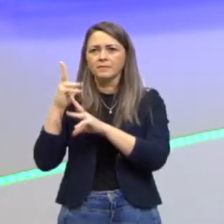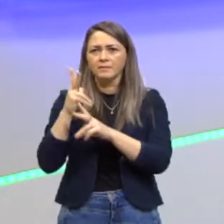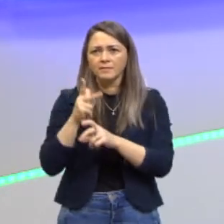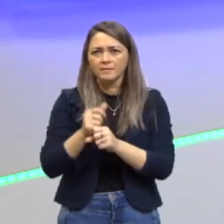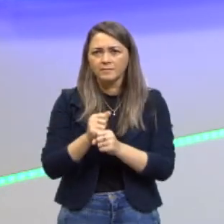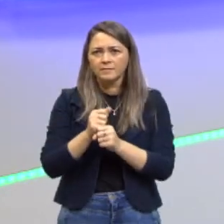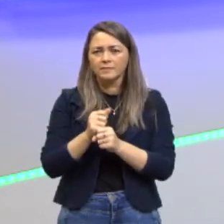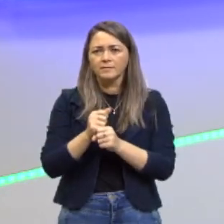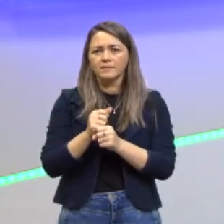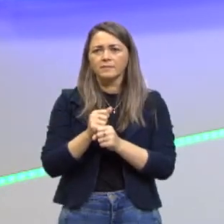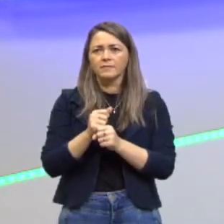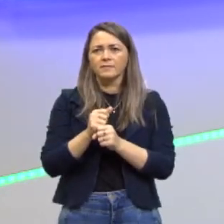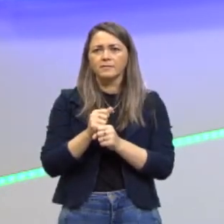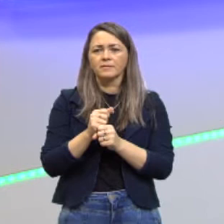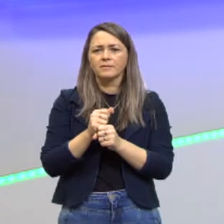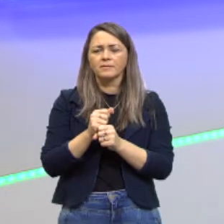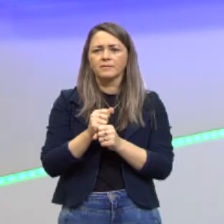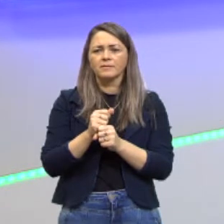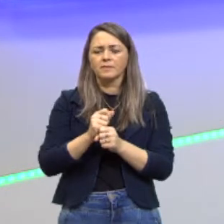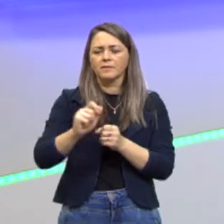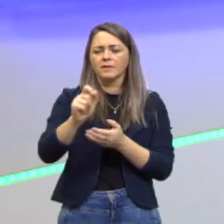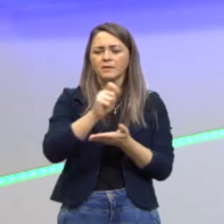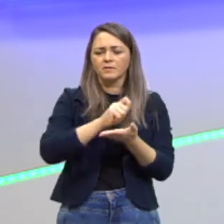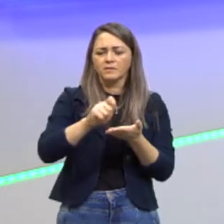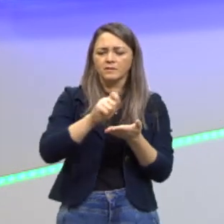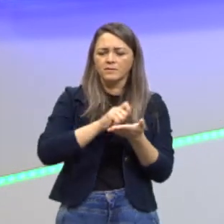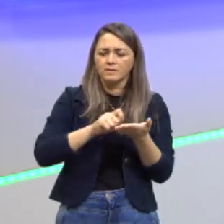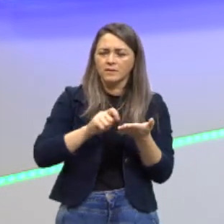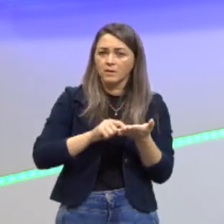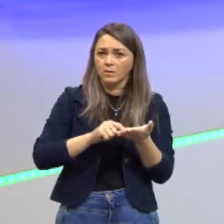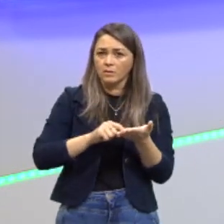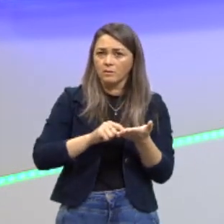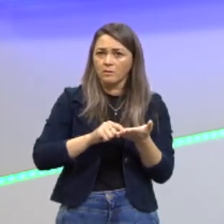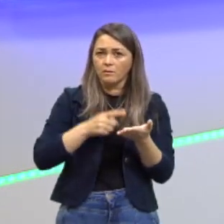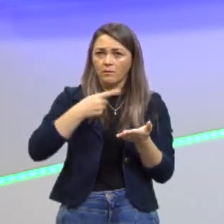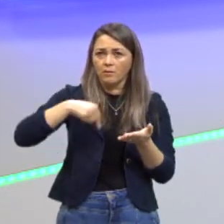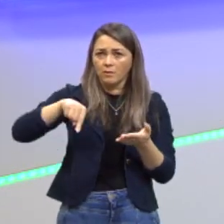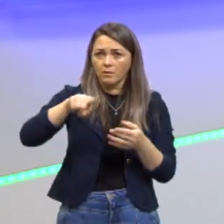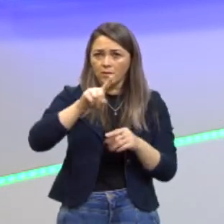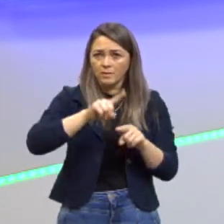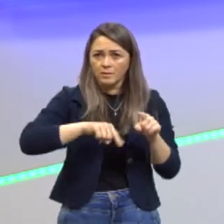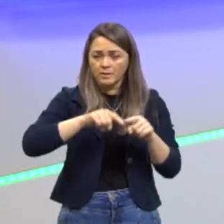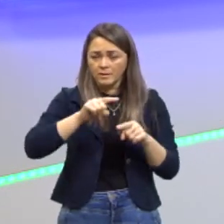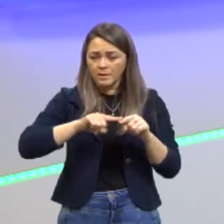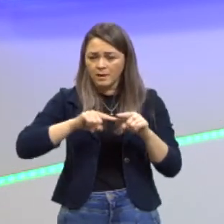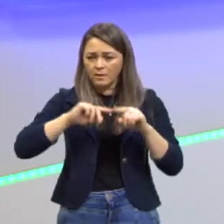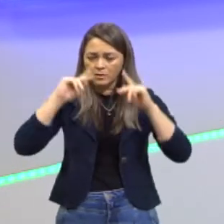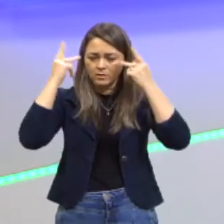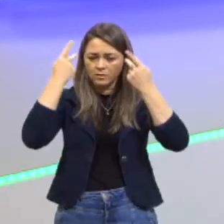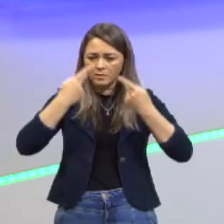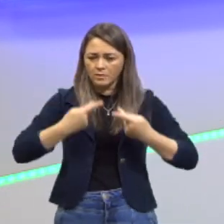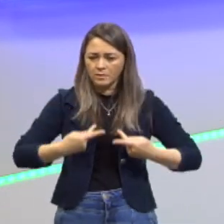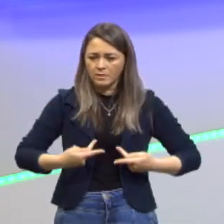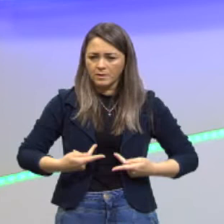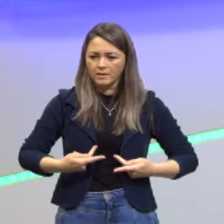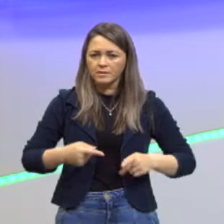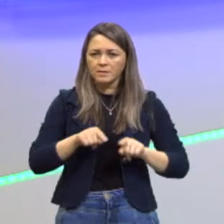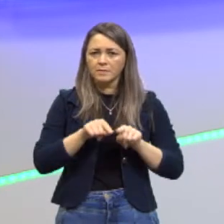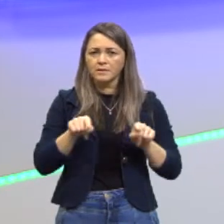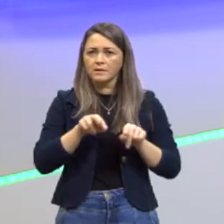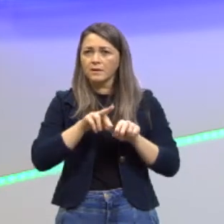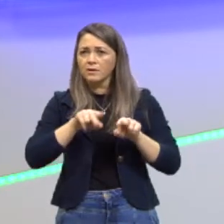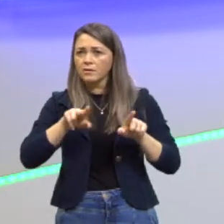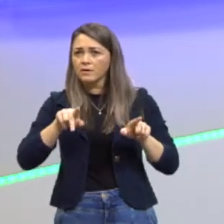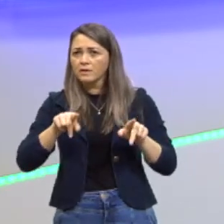descrever o nosso material genético dos seres humanos, tá? Mas de diversas